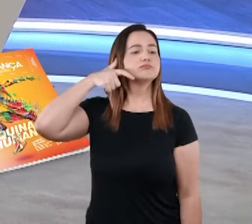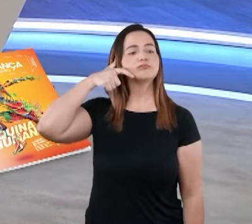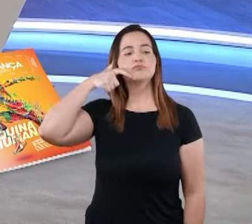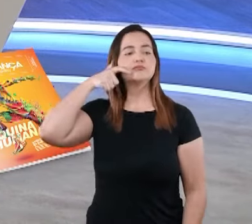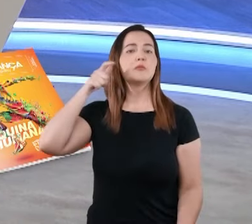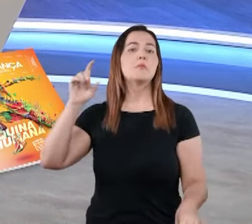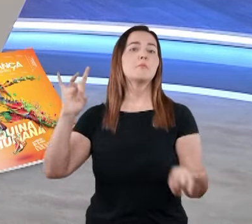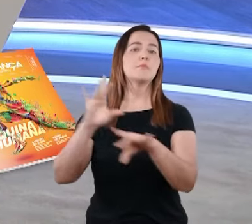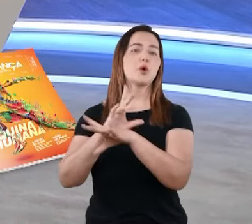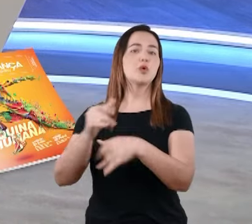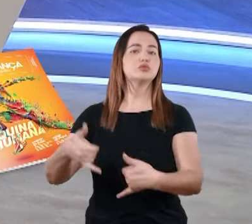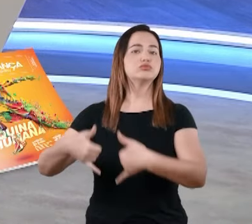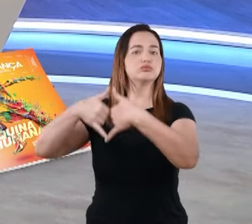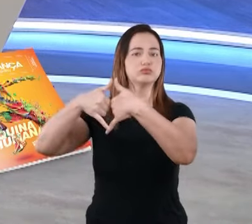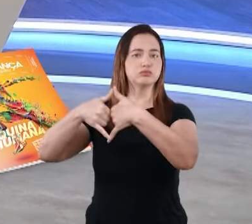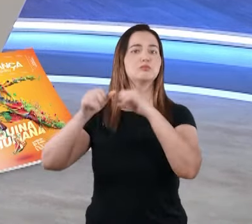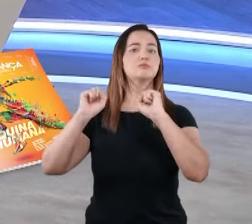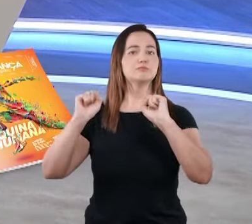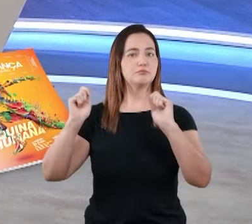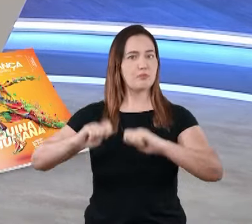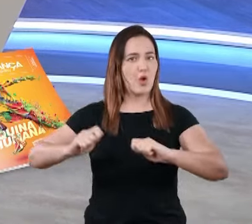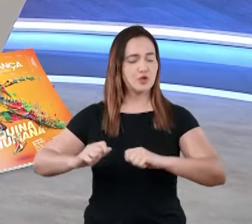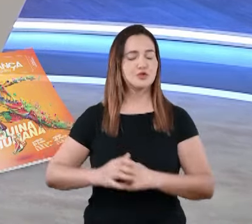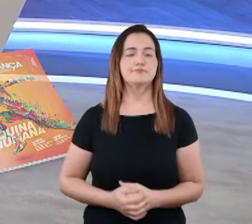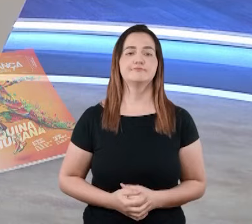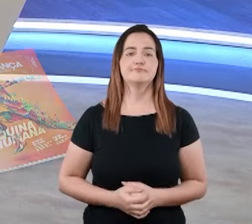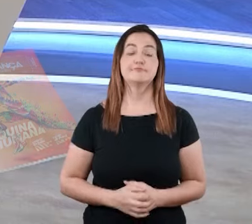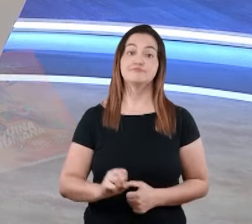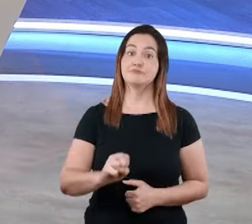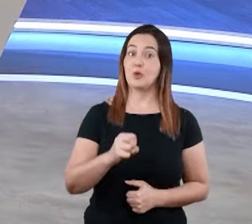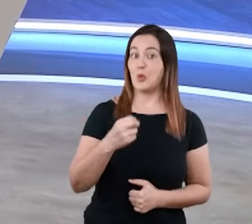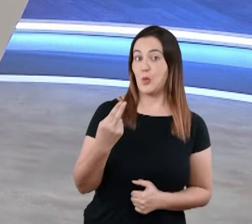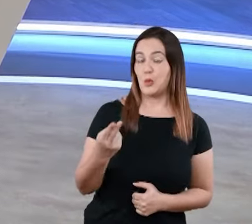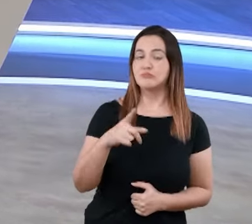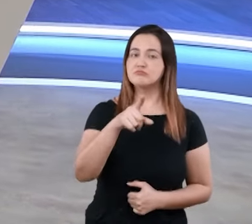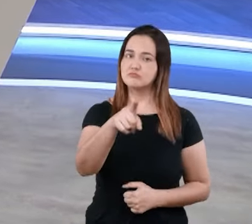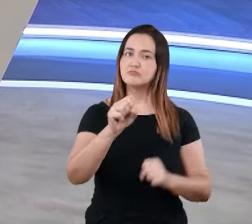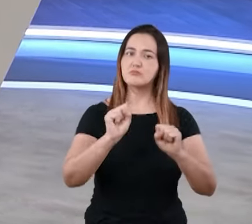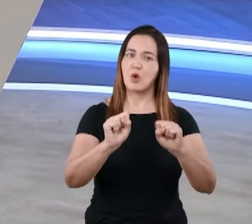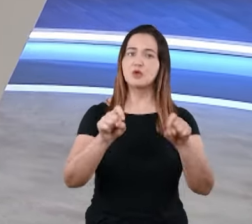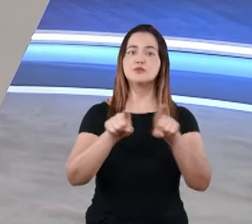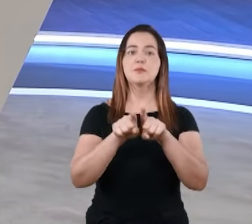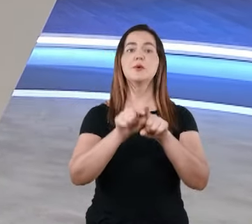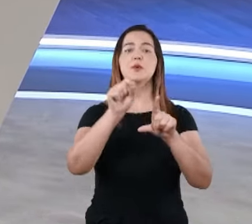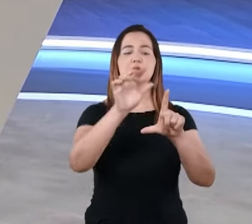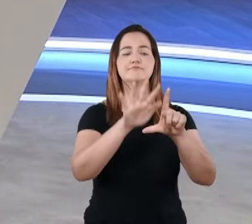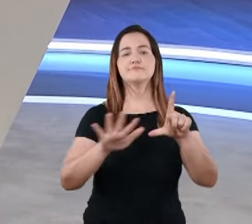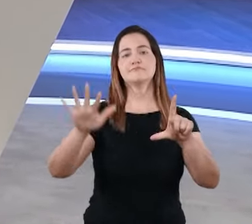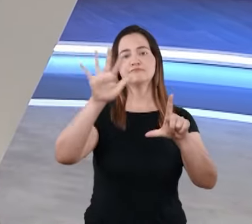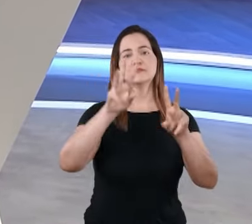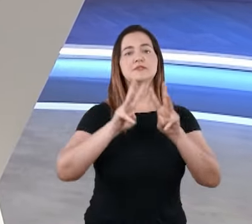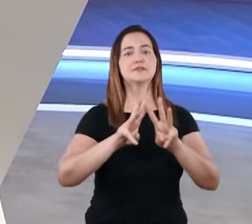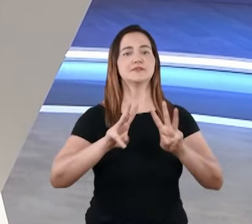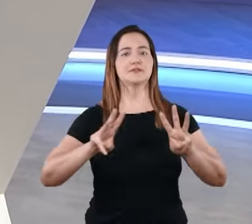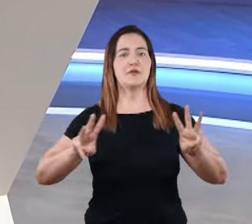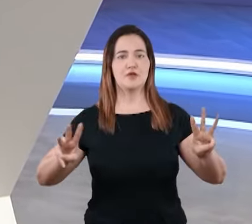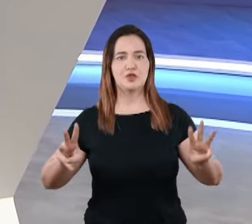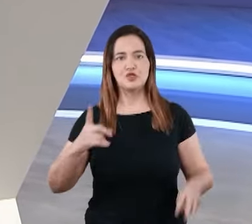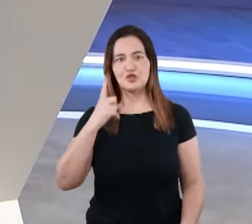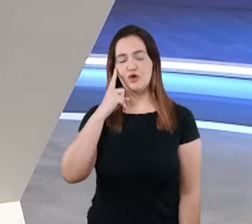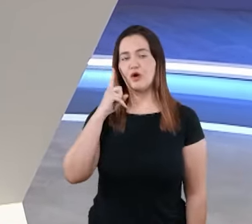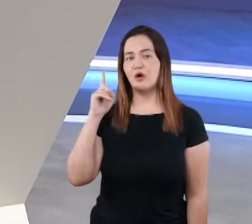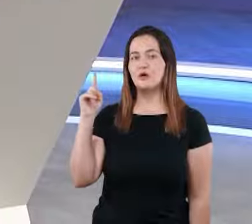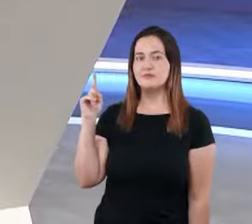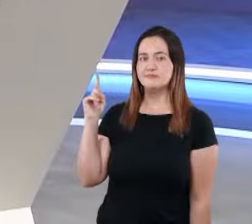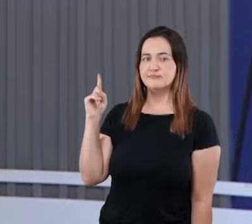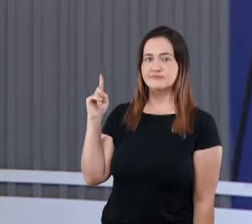para te atender e fazer a sua matrícula em nossa Escola Bíblica. Ou você também pode ir no nosso site da internet.